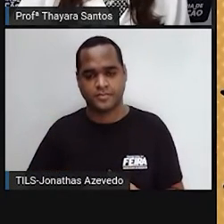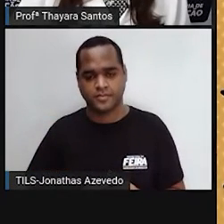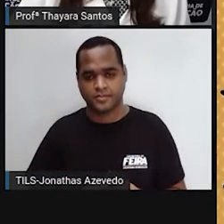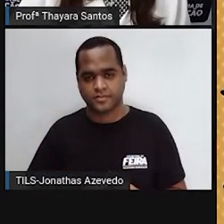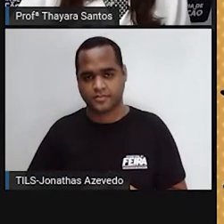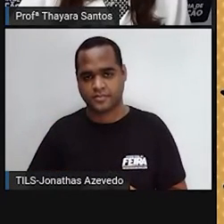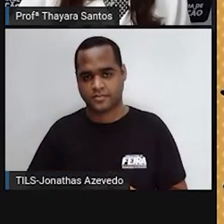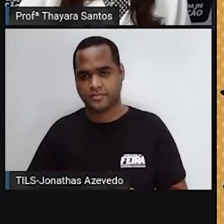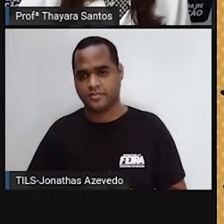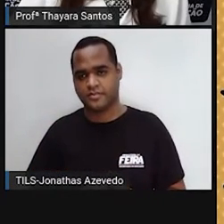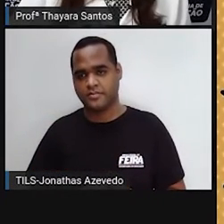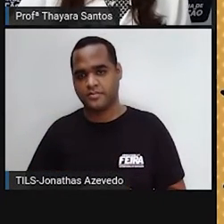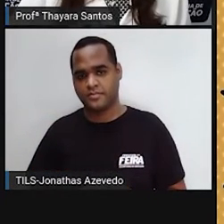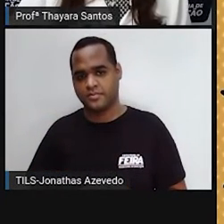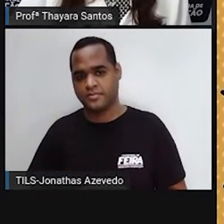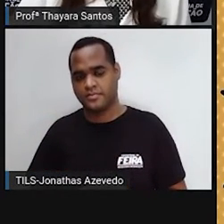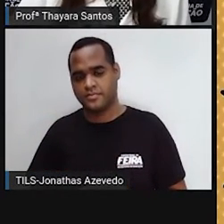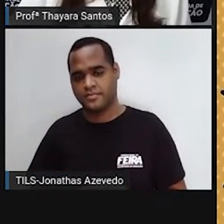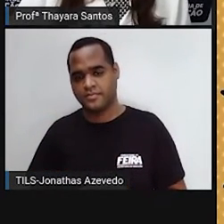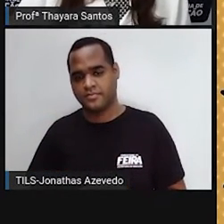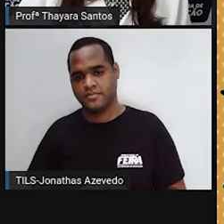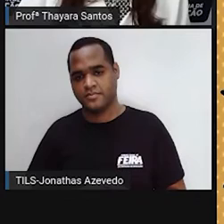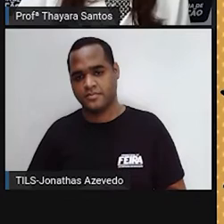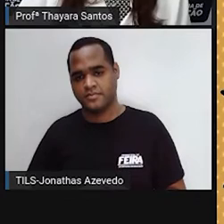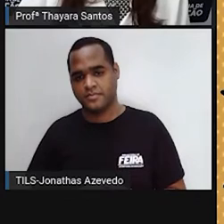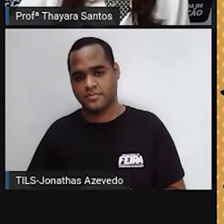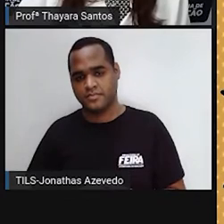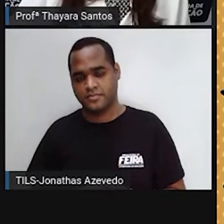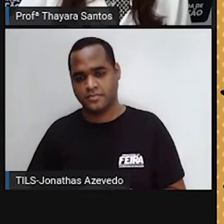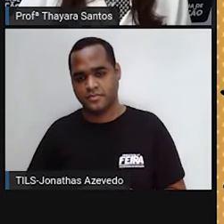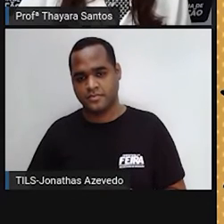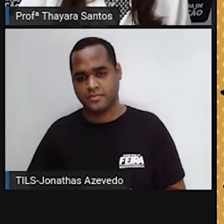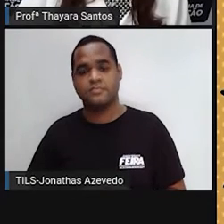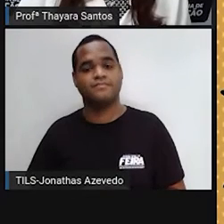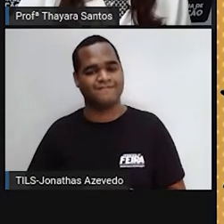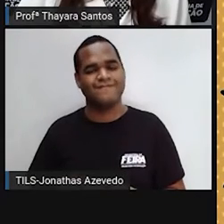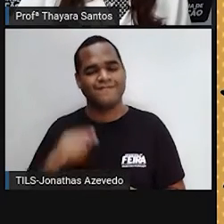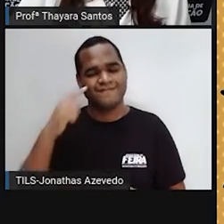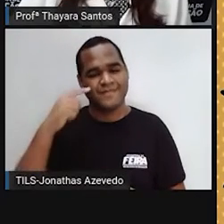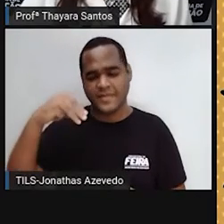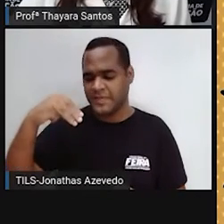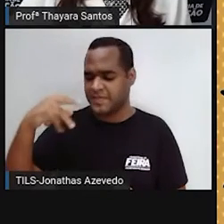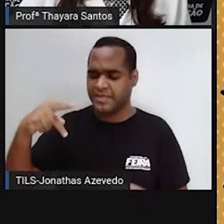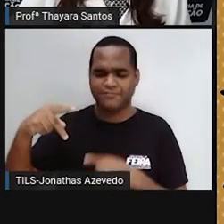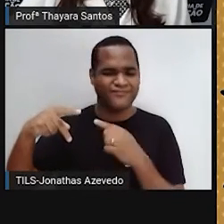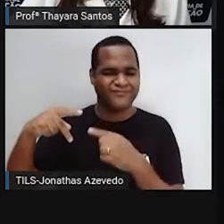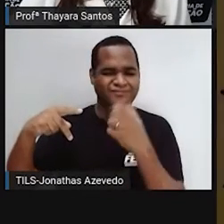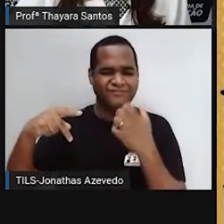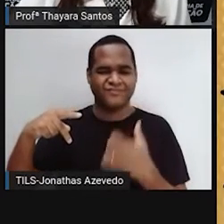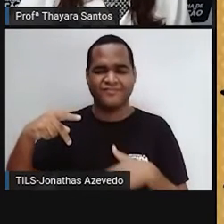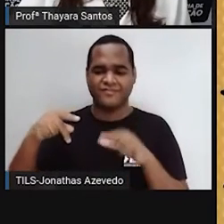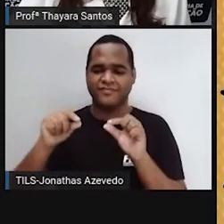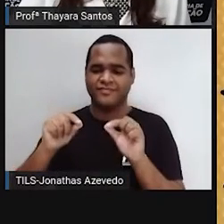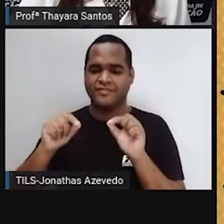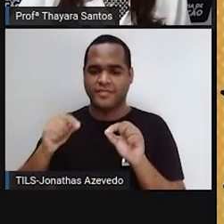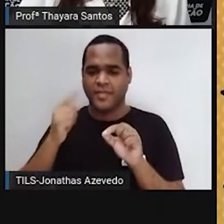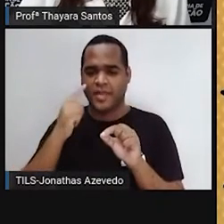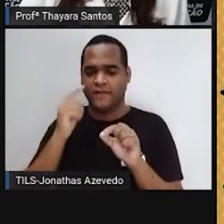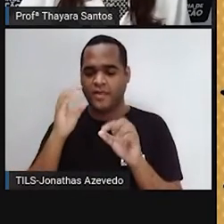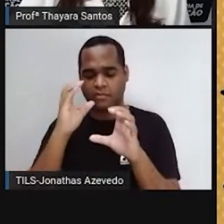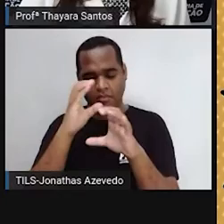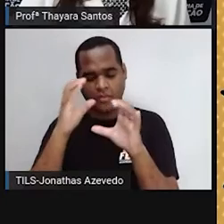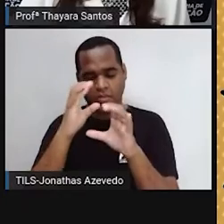Vamos falar um pouquinho agora, especificamente, sobre a membrana plasmática. Aqui é como se a gente tivesse dado um zoom